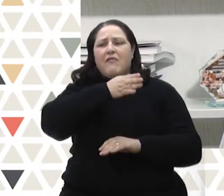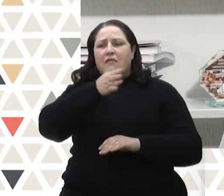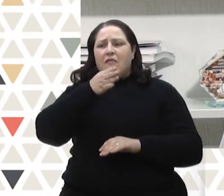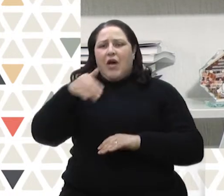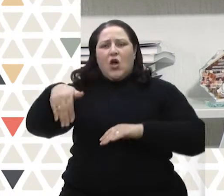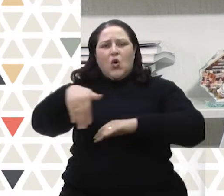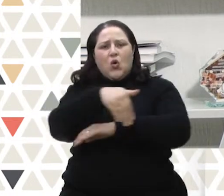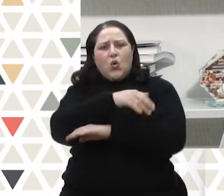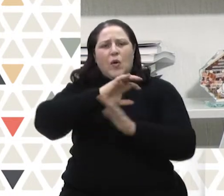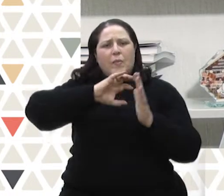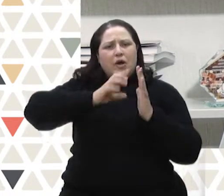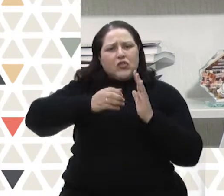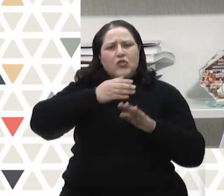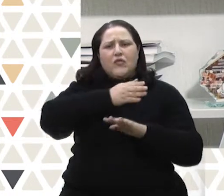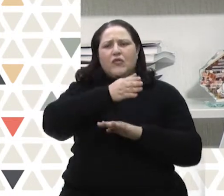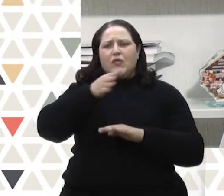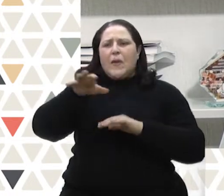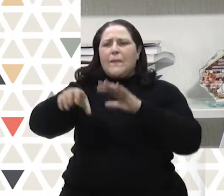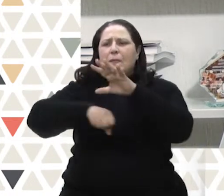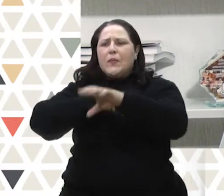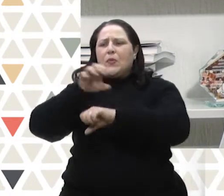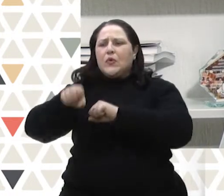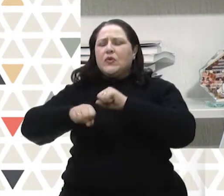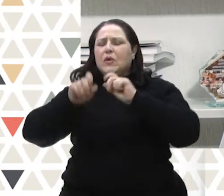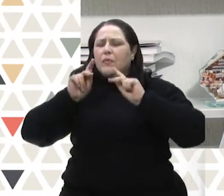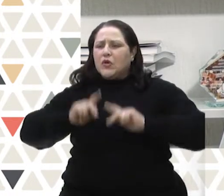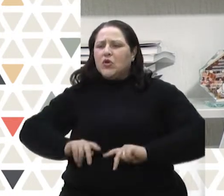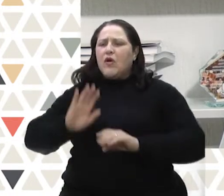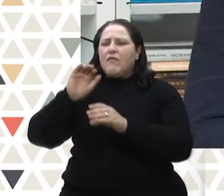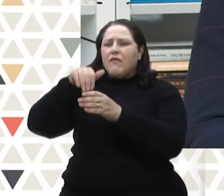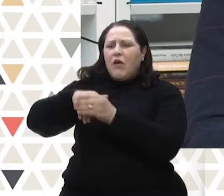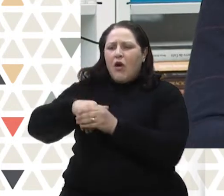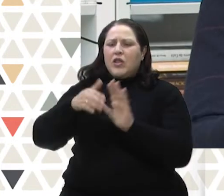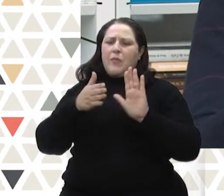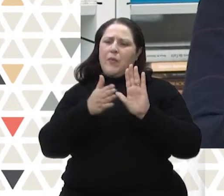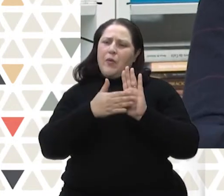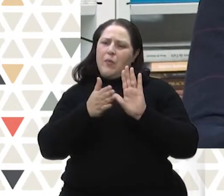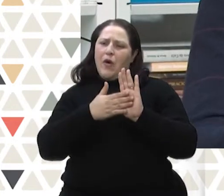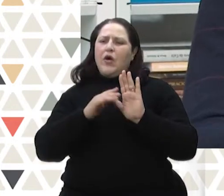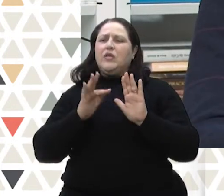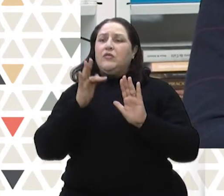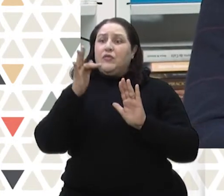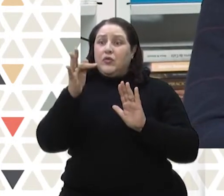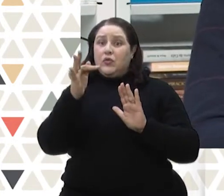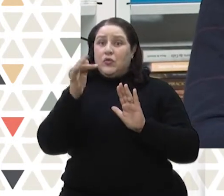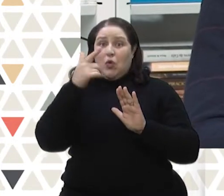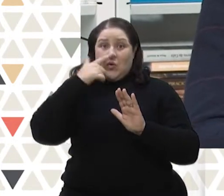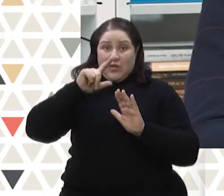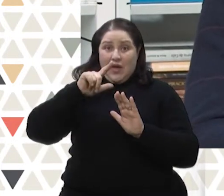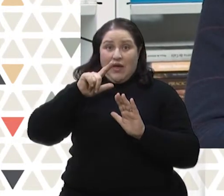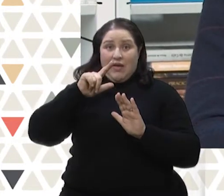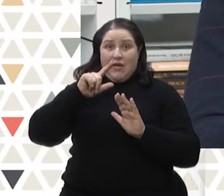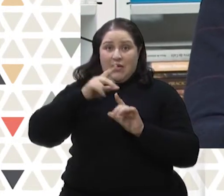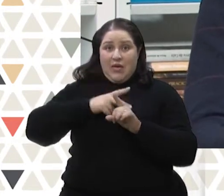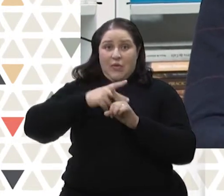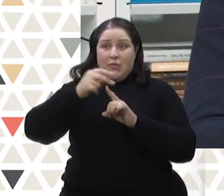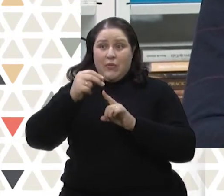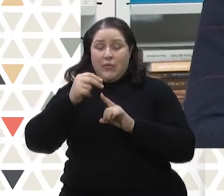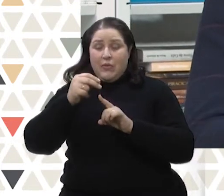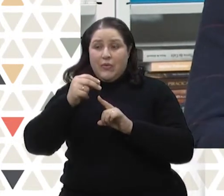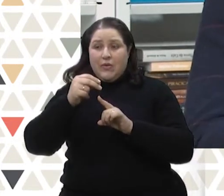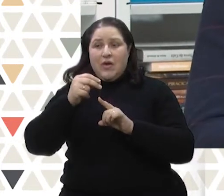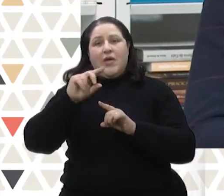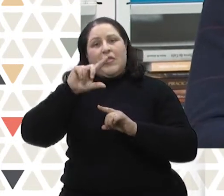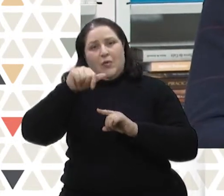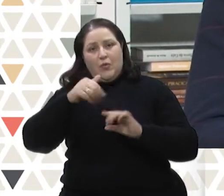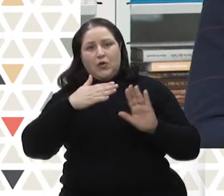buscar eleitores para apresentarem projetos e agendas políticas para, caso eleitos, eles possam depois prestar conta se vão cumprir